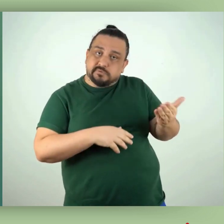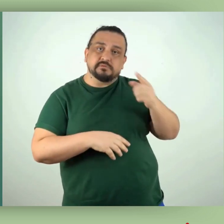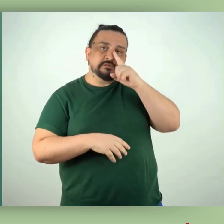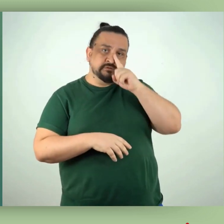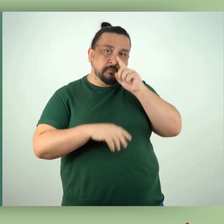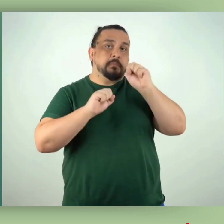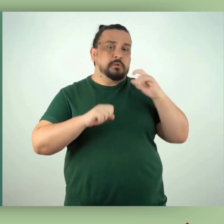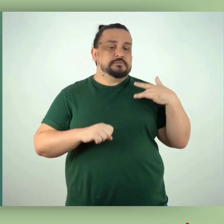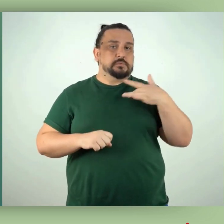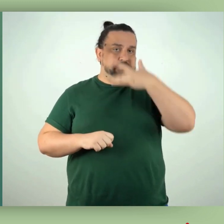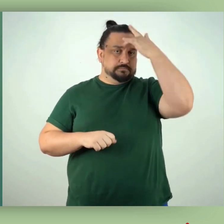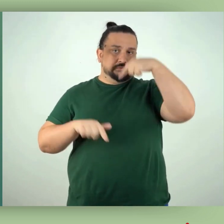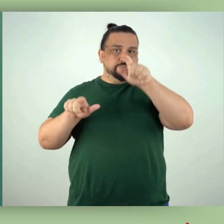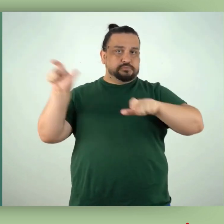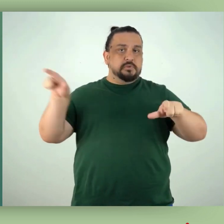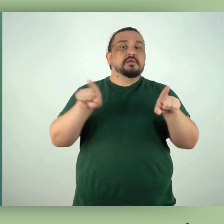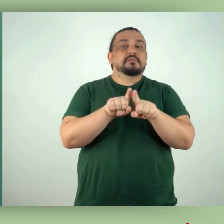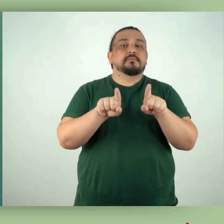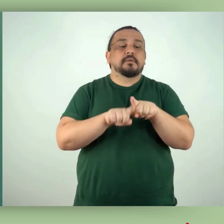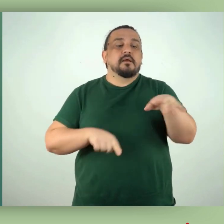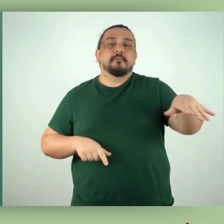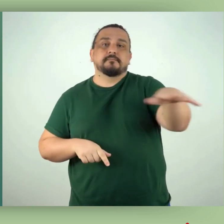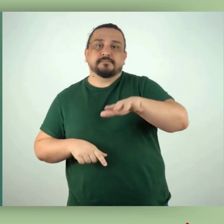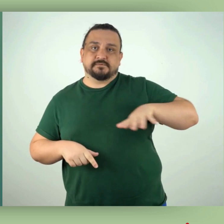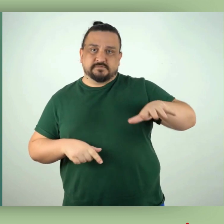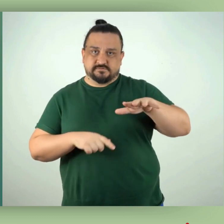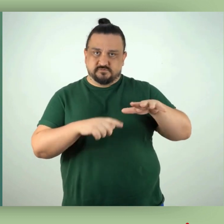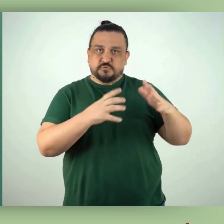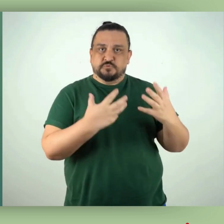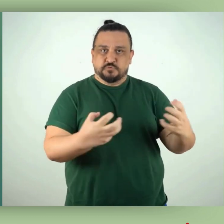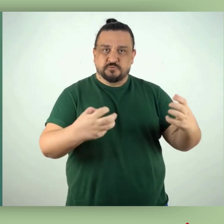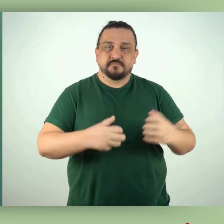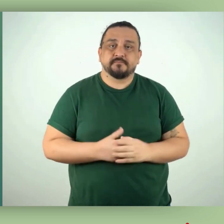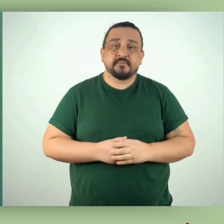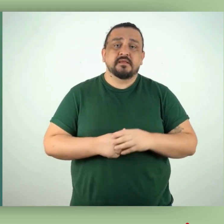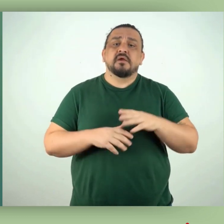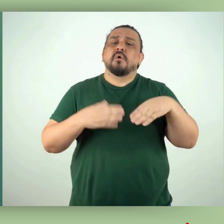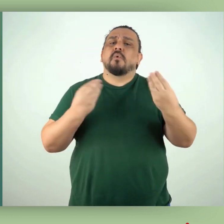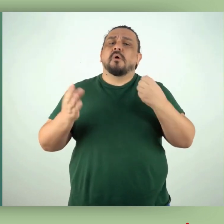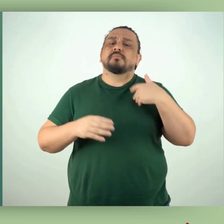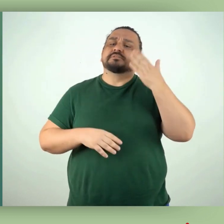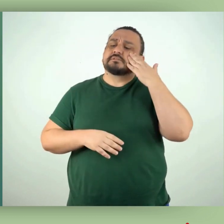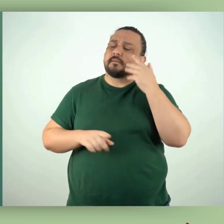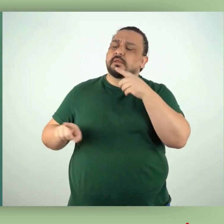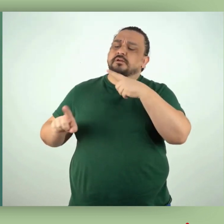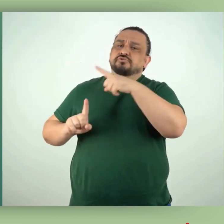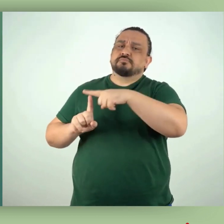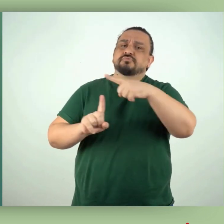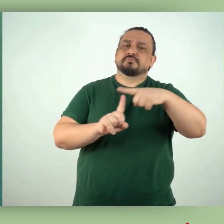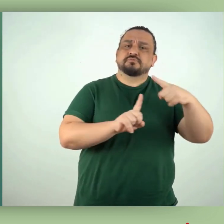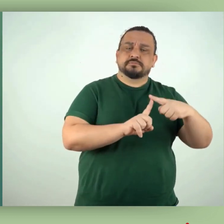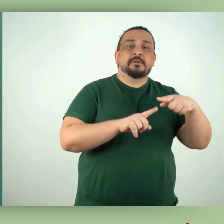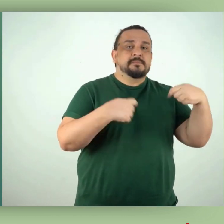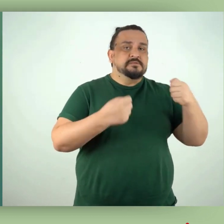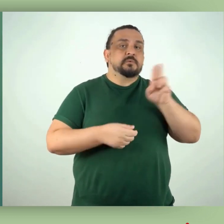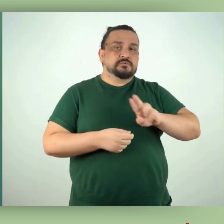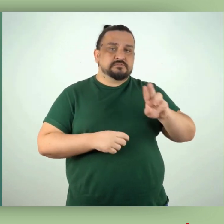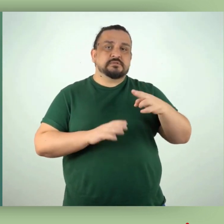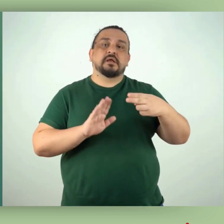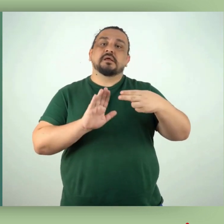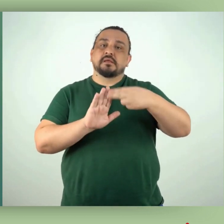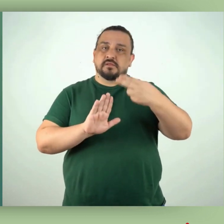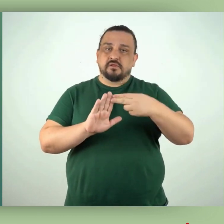apresenta riscos à saúde pública e ao meio ambiente. Para classificar estes resíduos, deve-se utilizar a norma